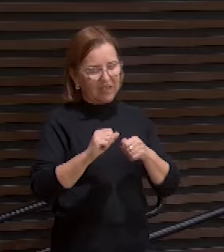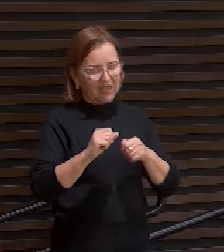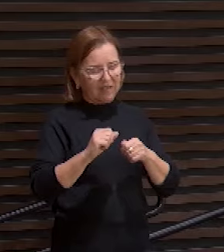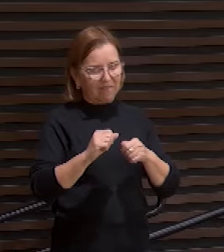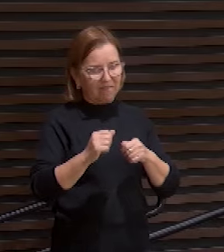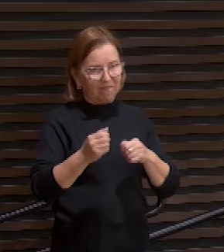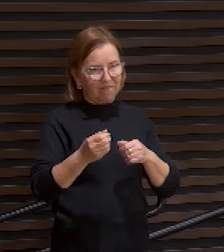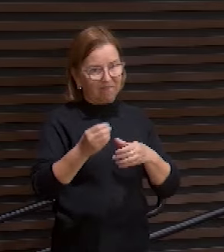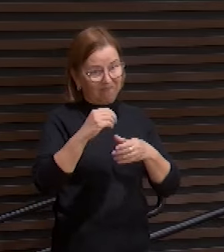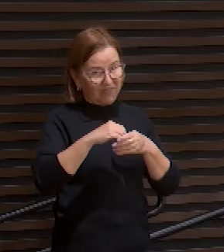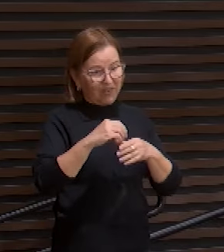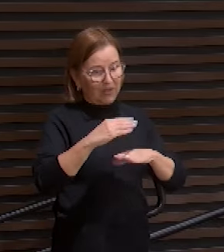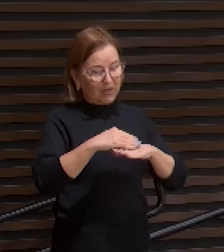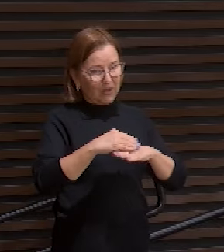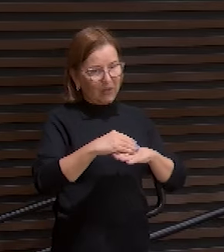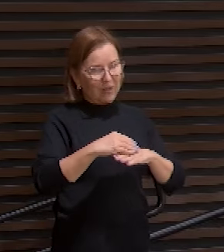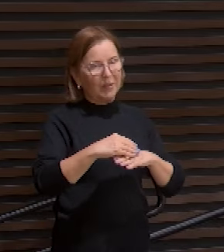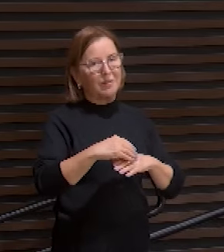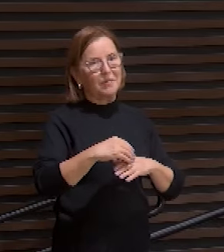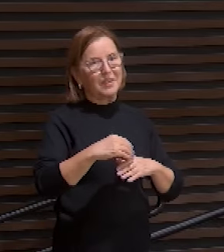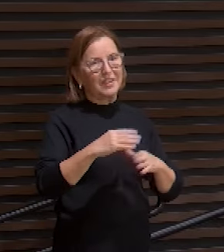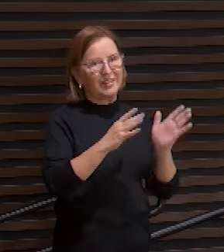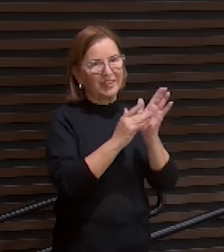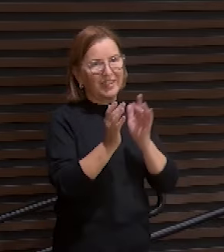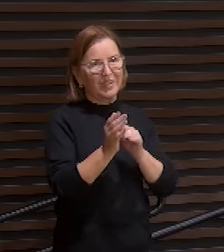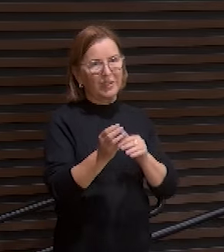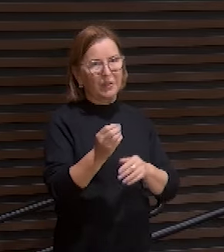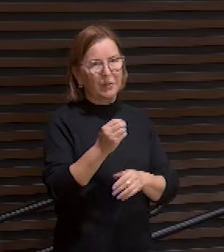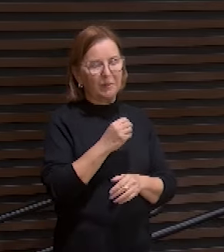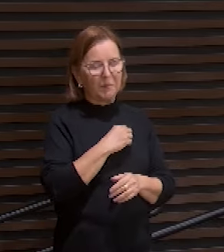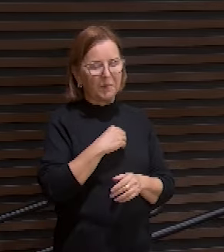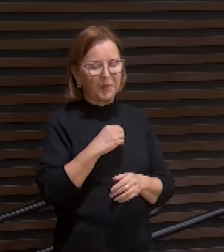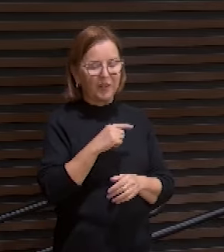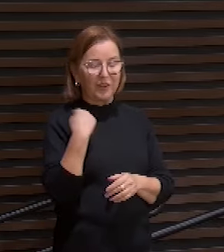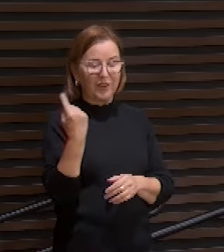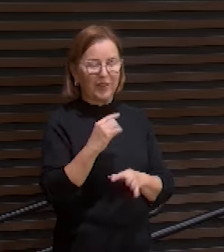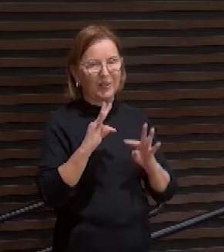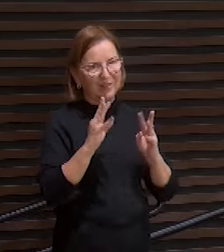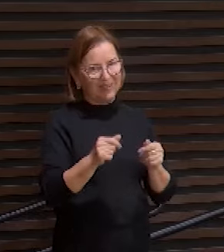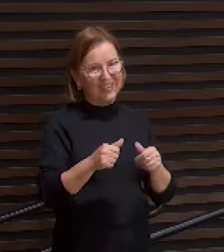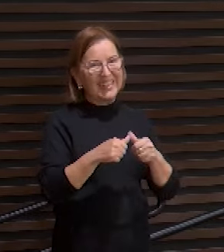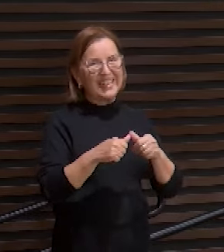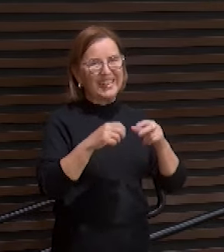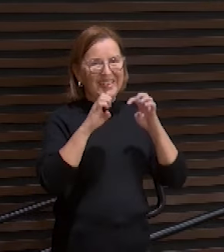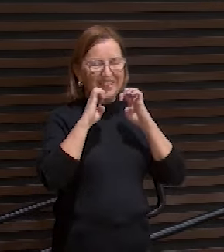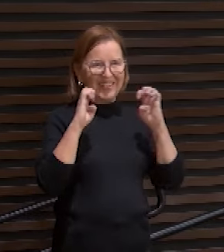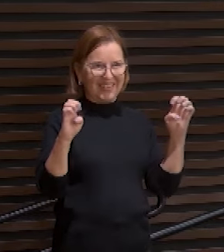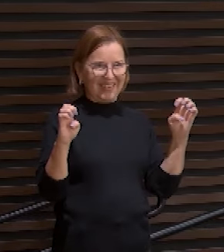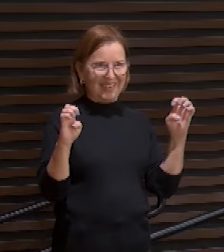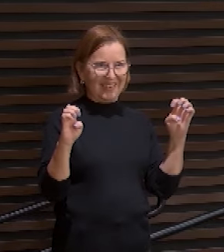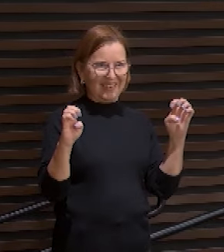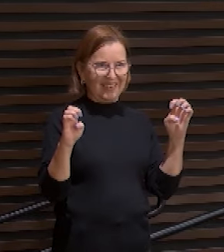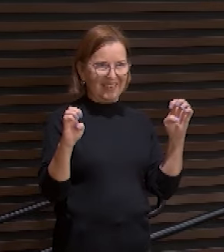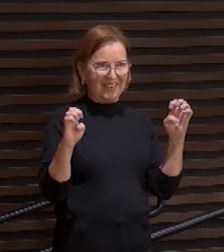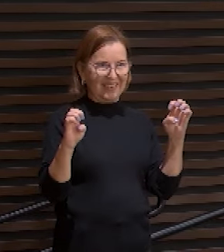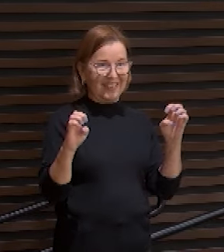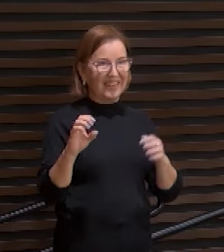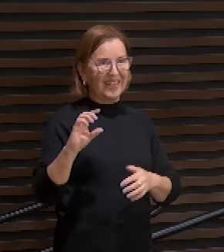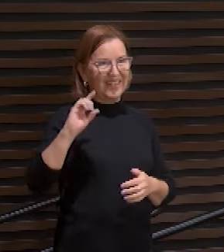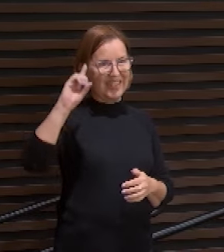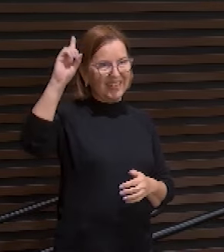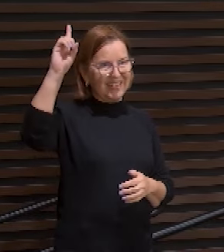iniquidade de nós todos esse é o evangelho meus irmãos um Deus